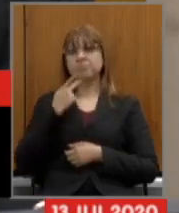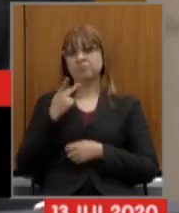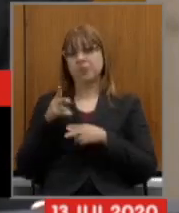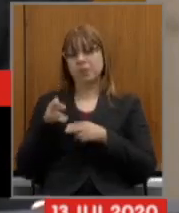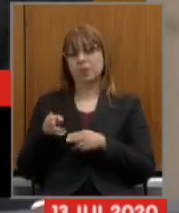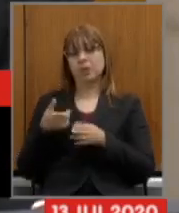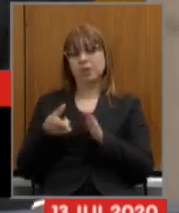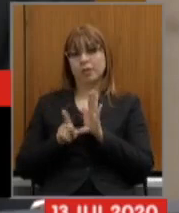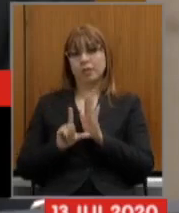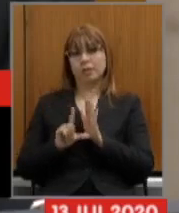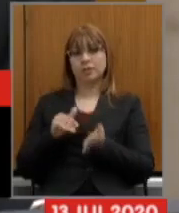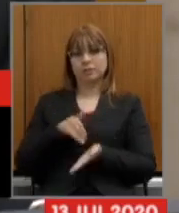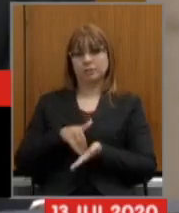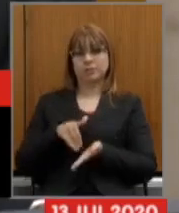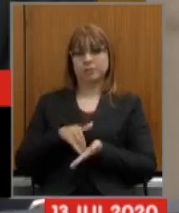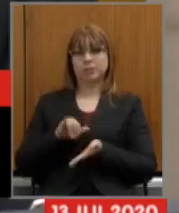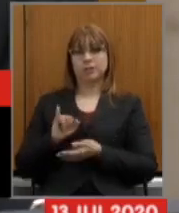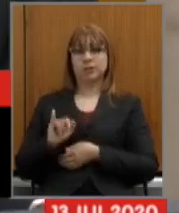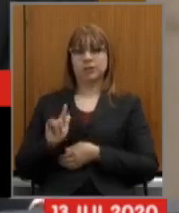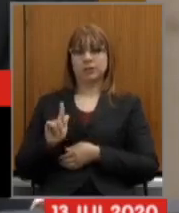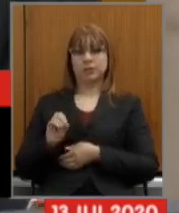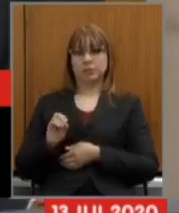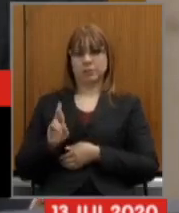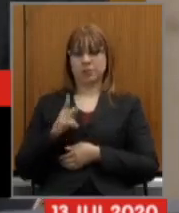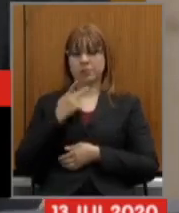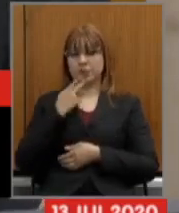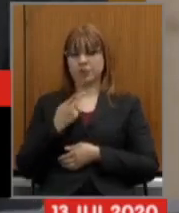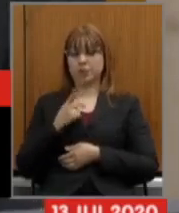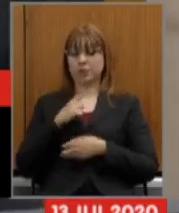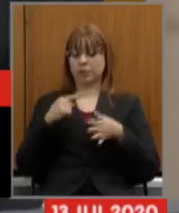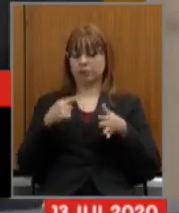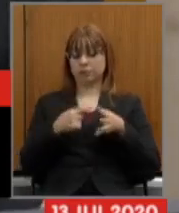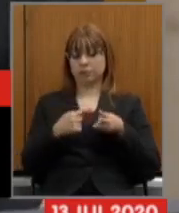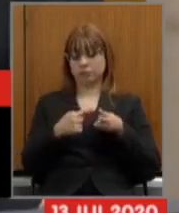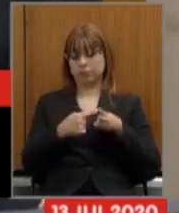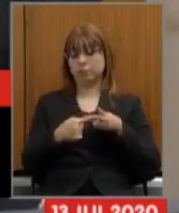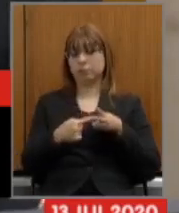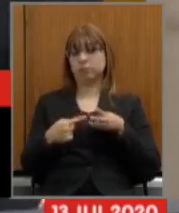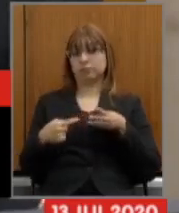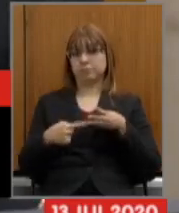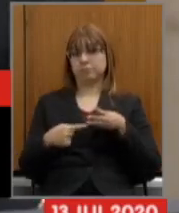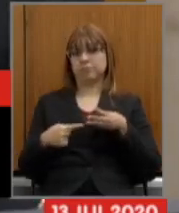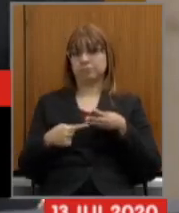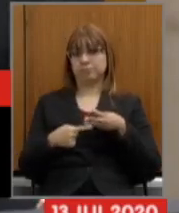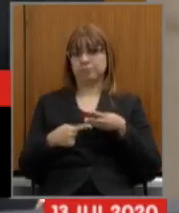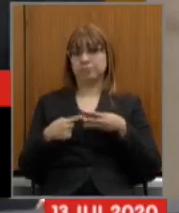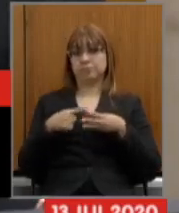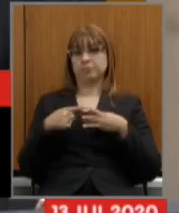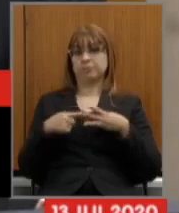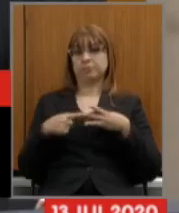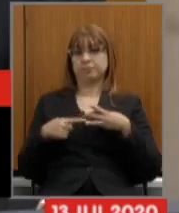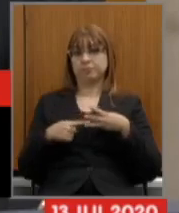existem três pontos básicos que foram